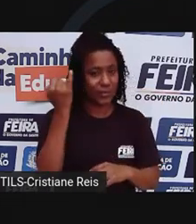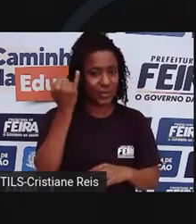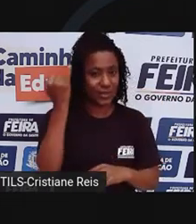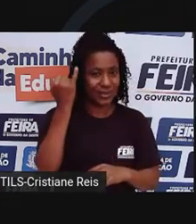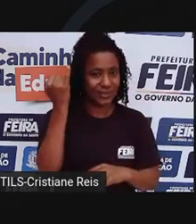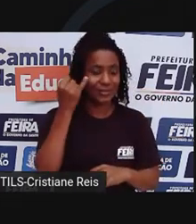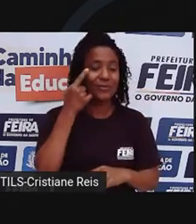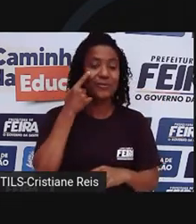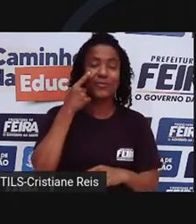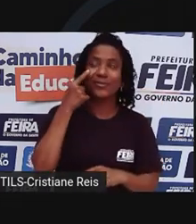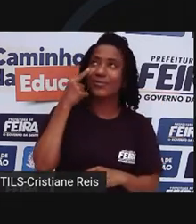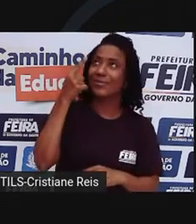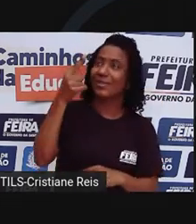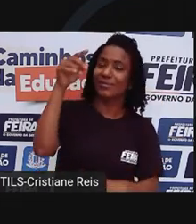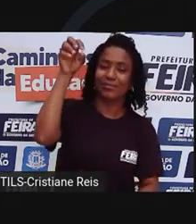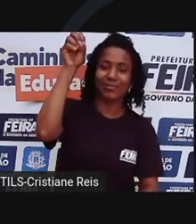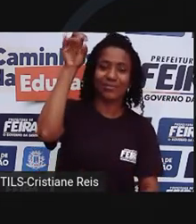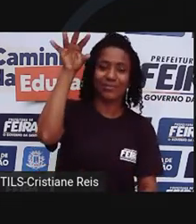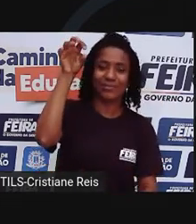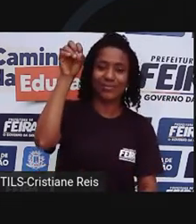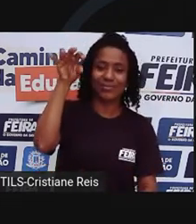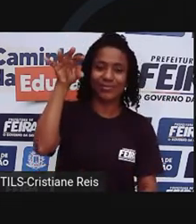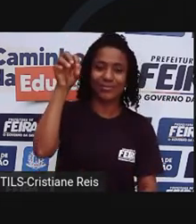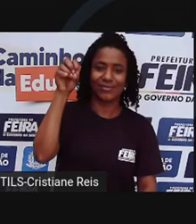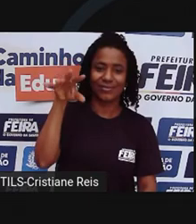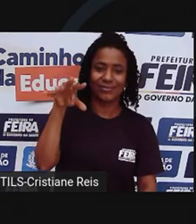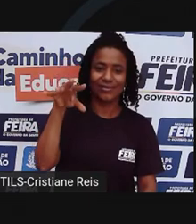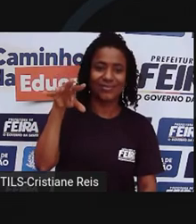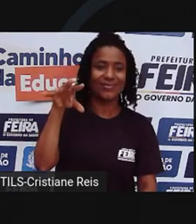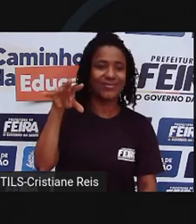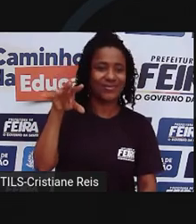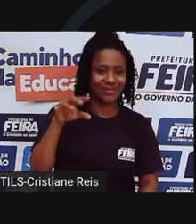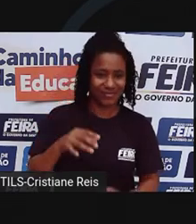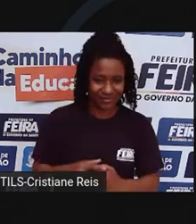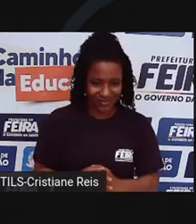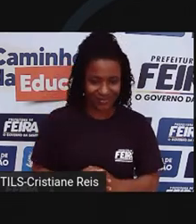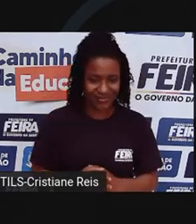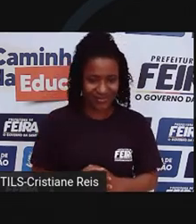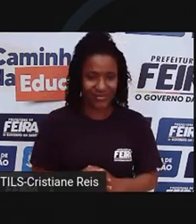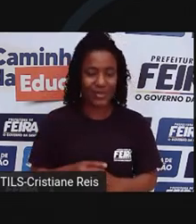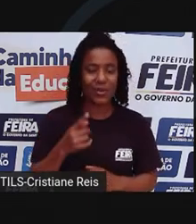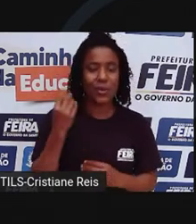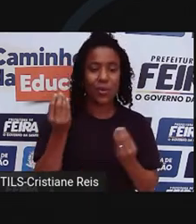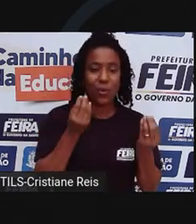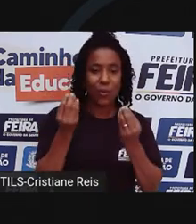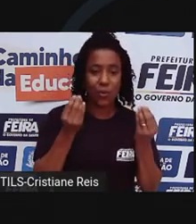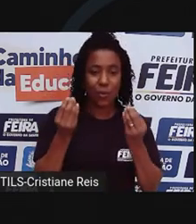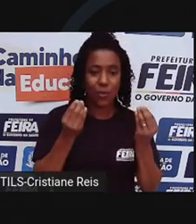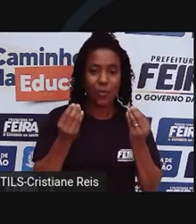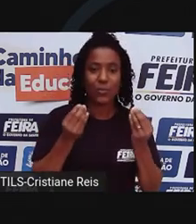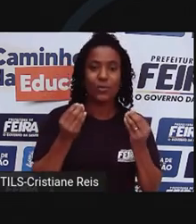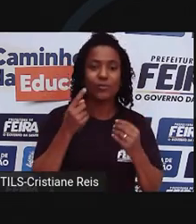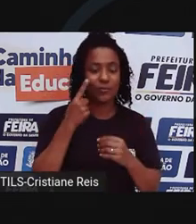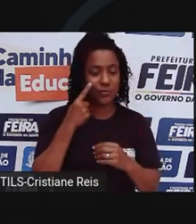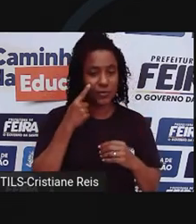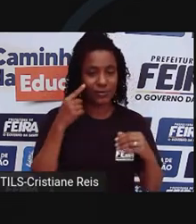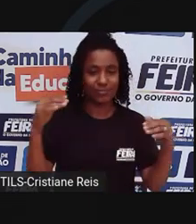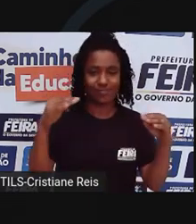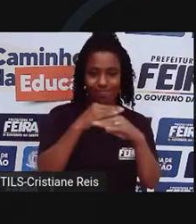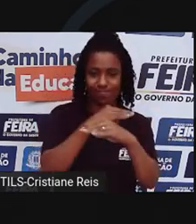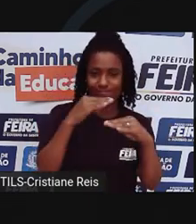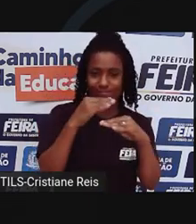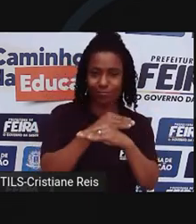os faróis de trânsito. Para controlar o fluxo em todos os lados, quem pode